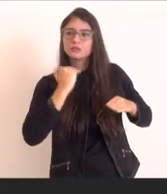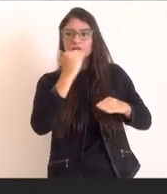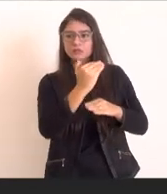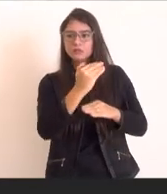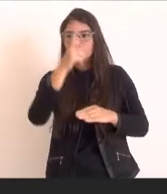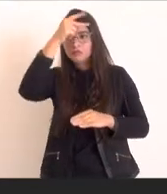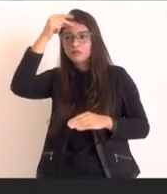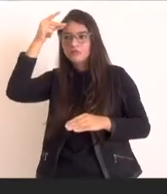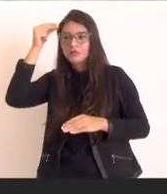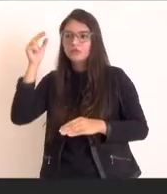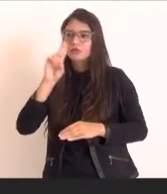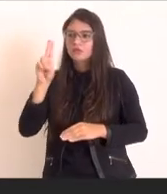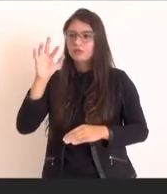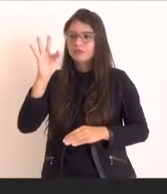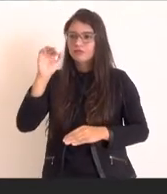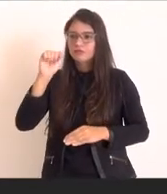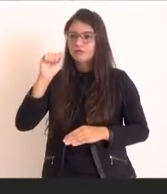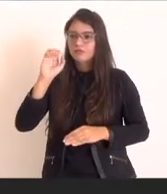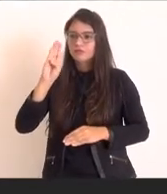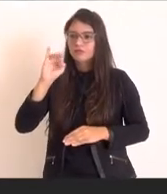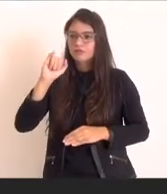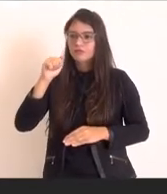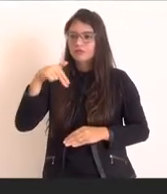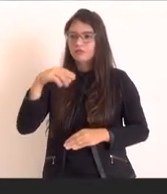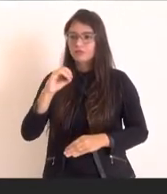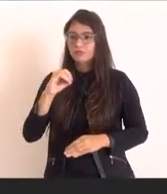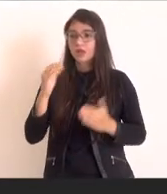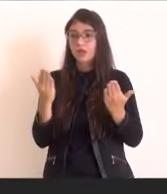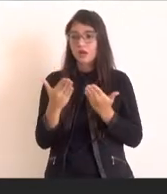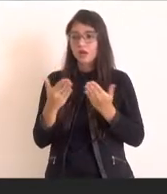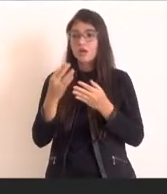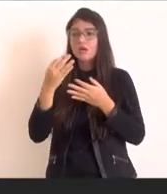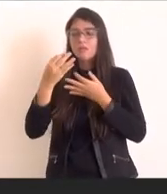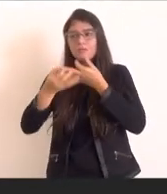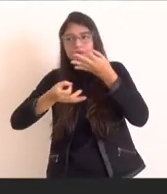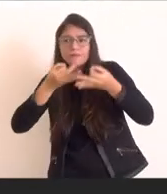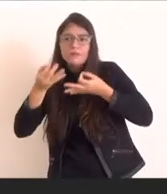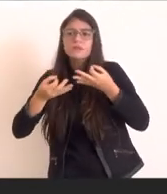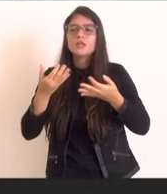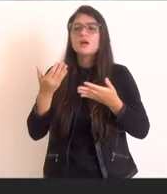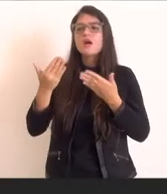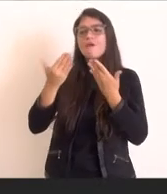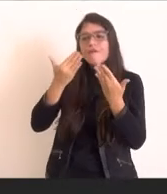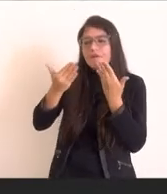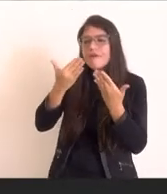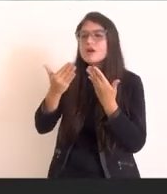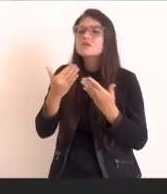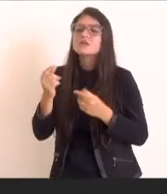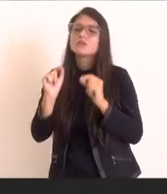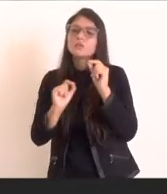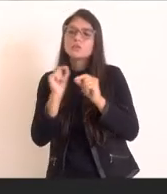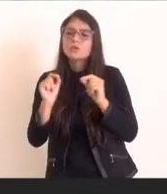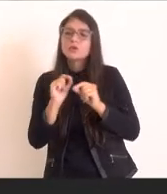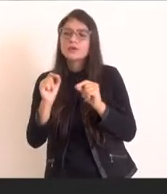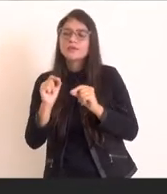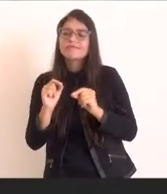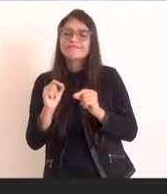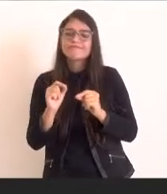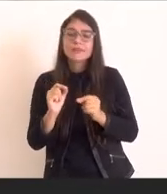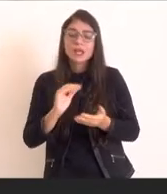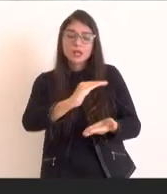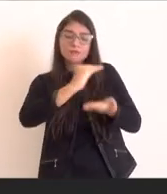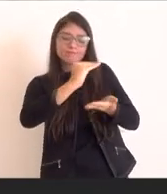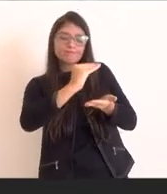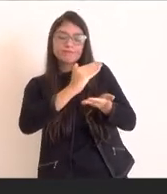Fabiano Horta e nós estamos conversando agora, presidente, aqui de que uma parte desse fundo seja destinado para ciência e